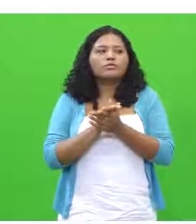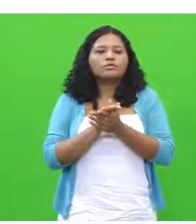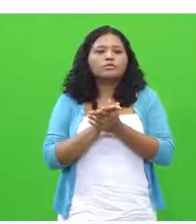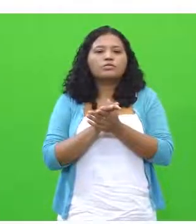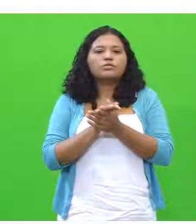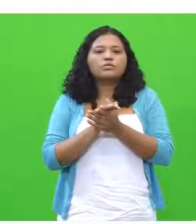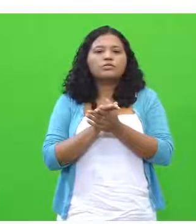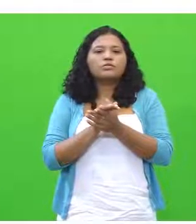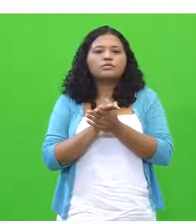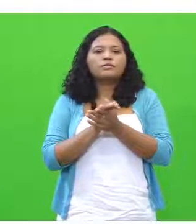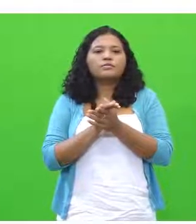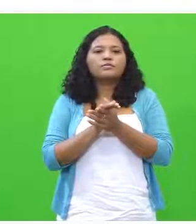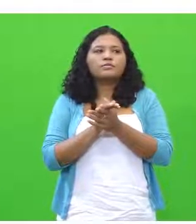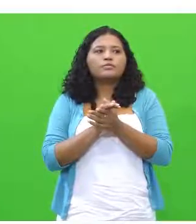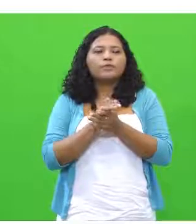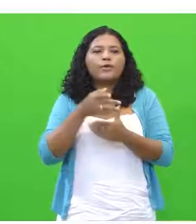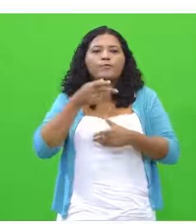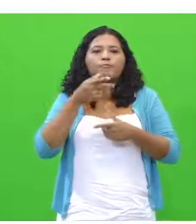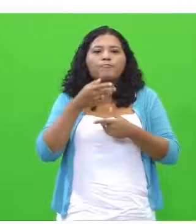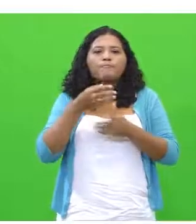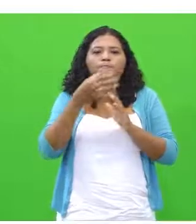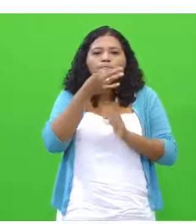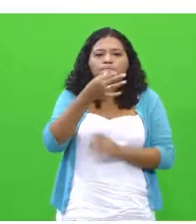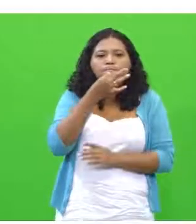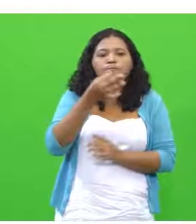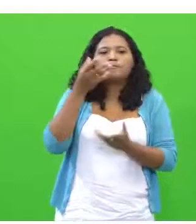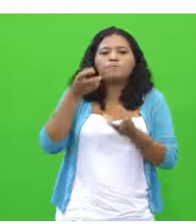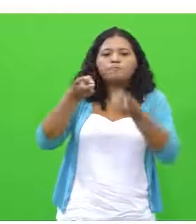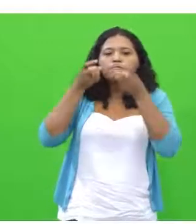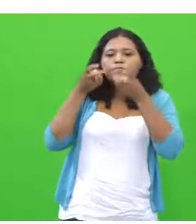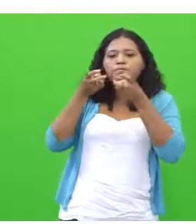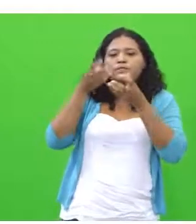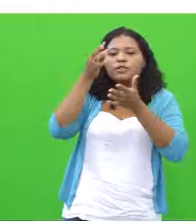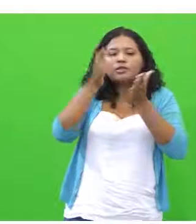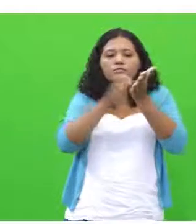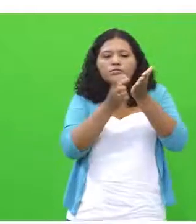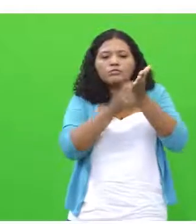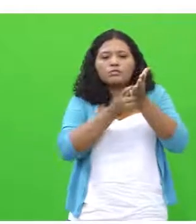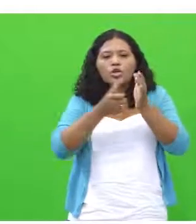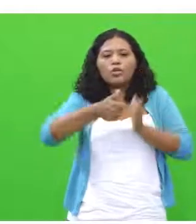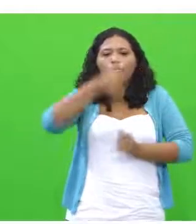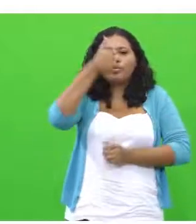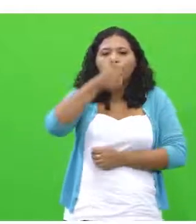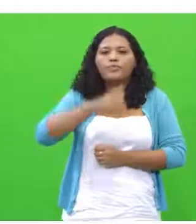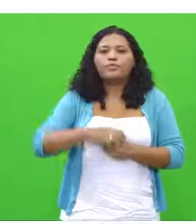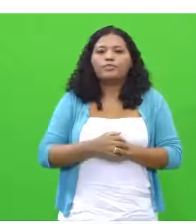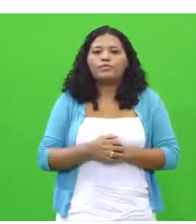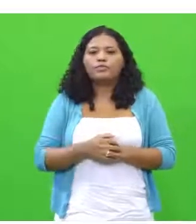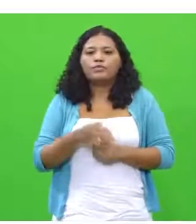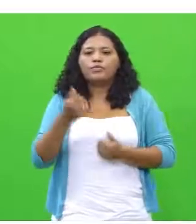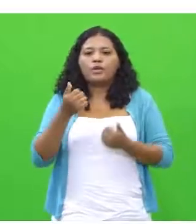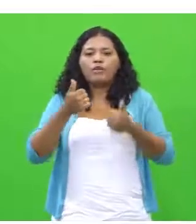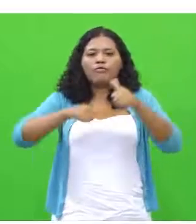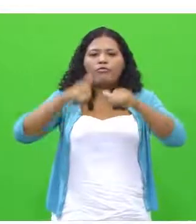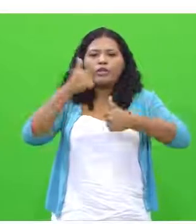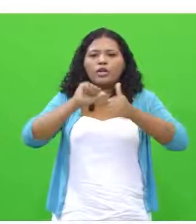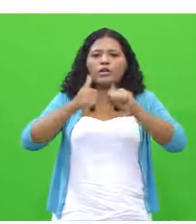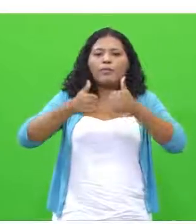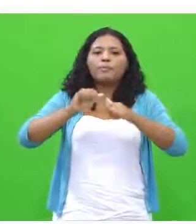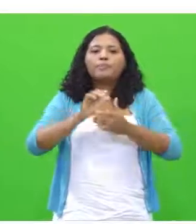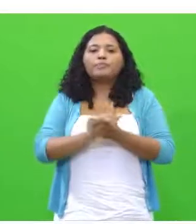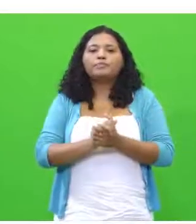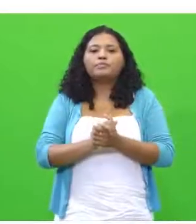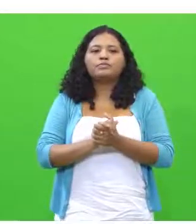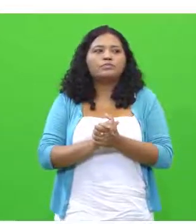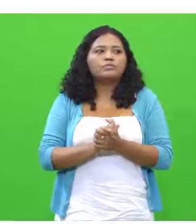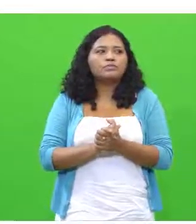a análise dessa redação. Nós pegamos apenas para analisar o primeiro parágrafo. Não é isso, Carolzinha? E aí nós